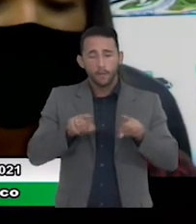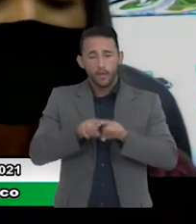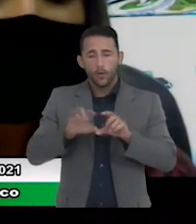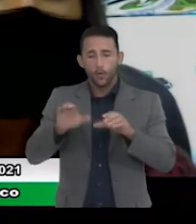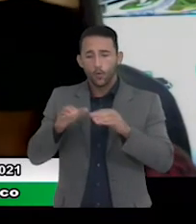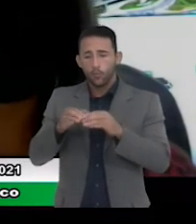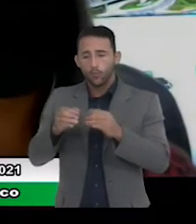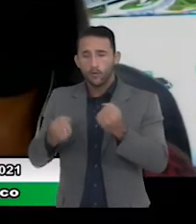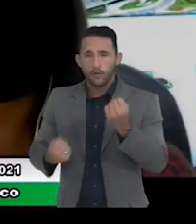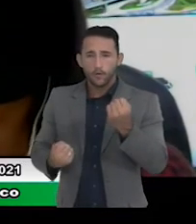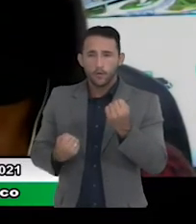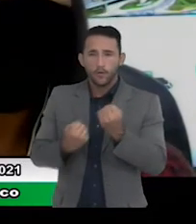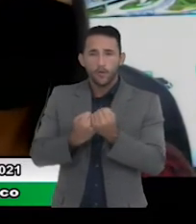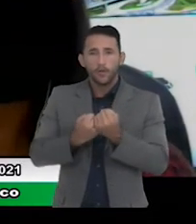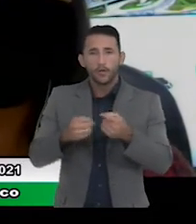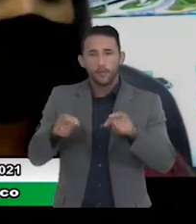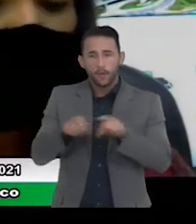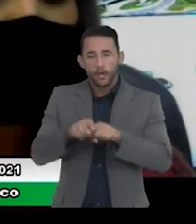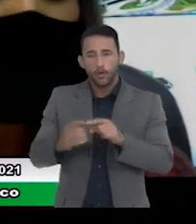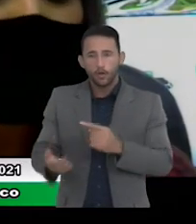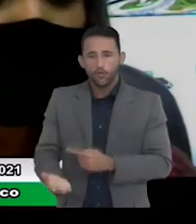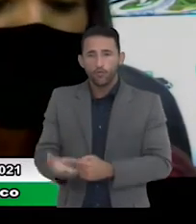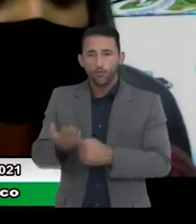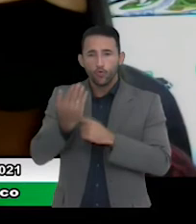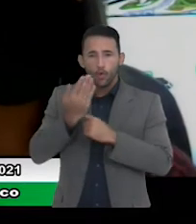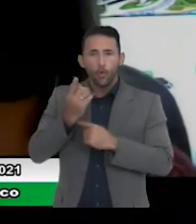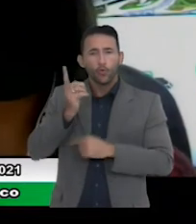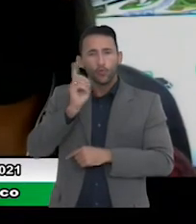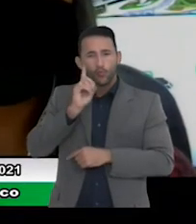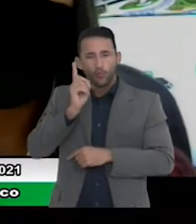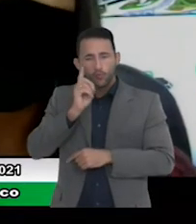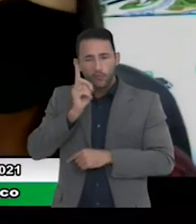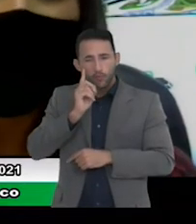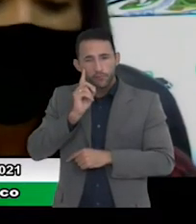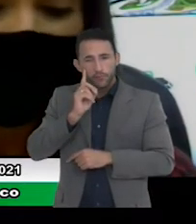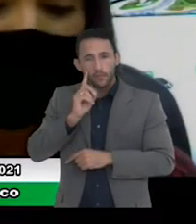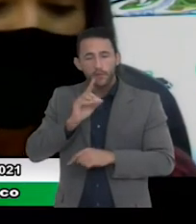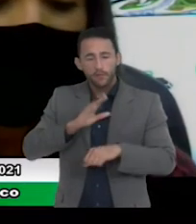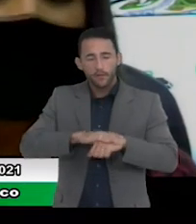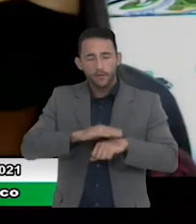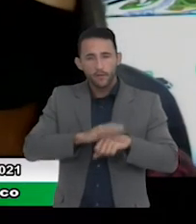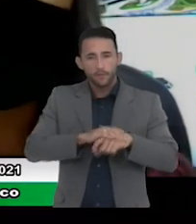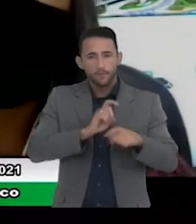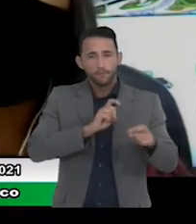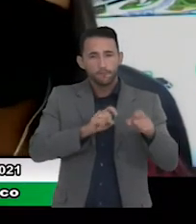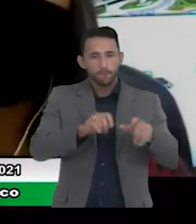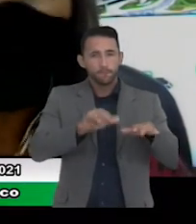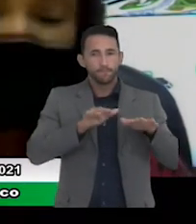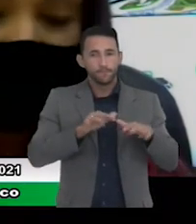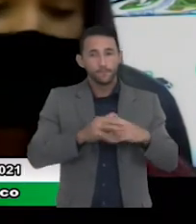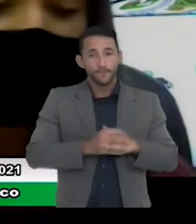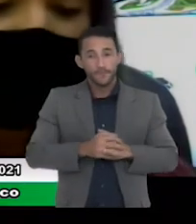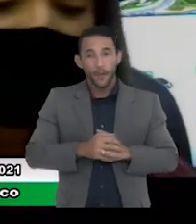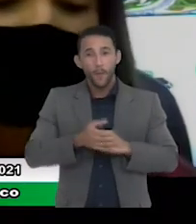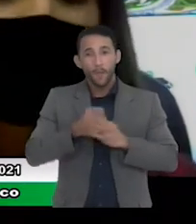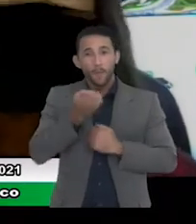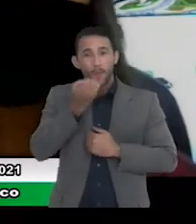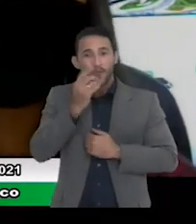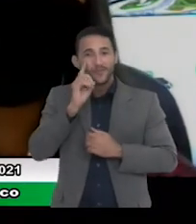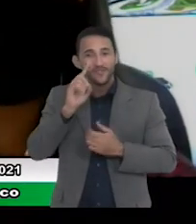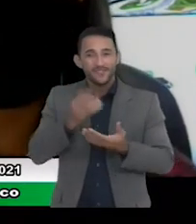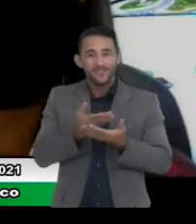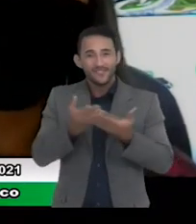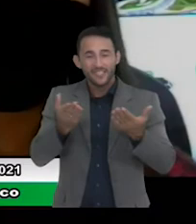vereadores que também colaboraram e colaboram muito para a realização desse evento um bom dia a todos